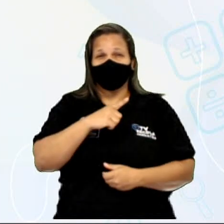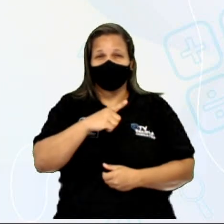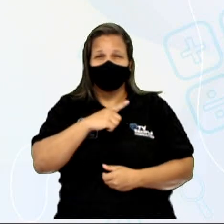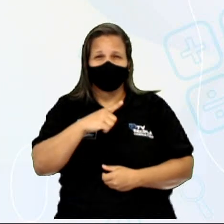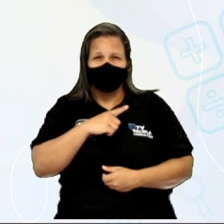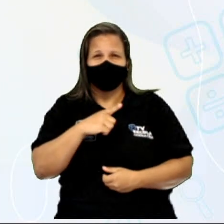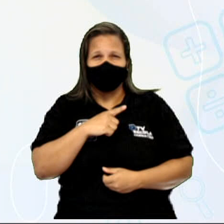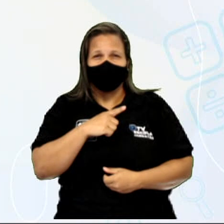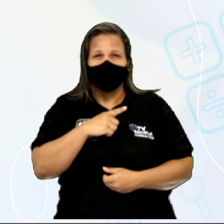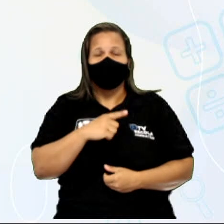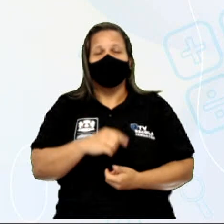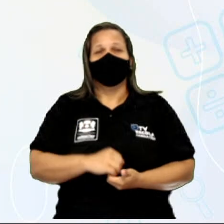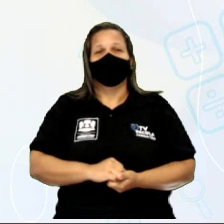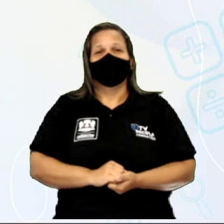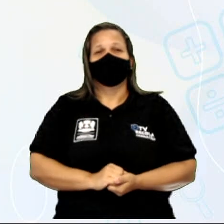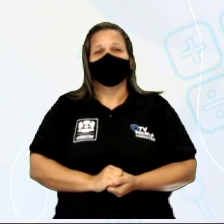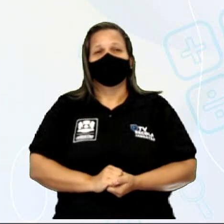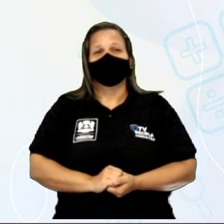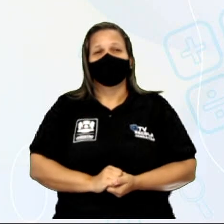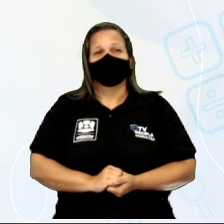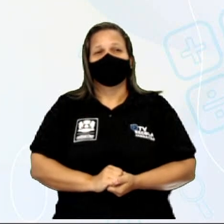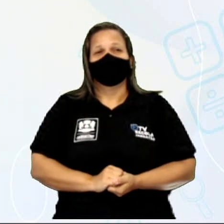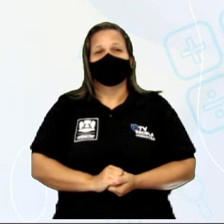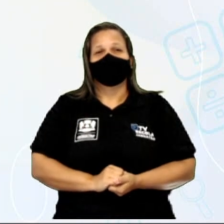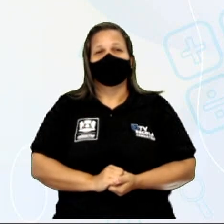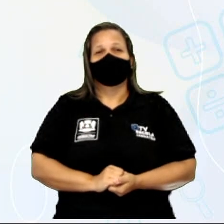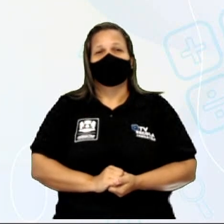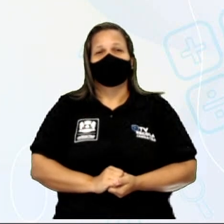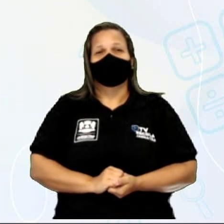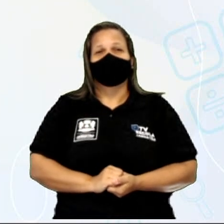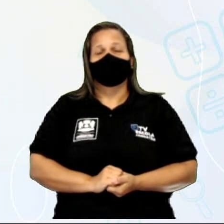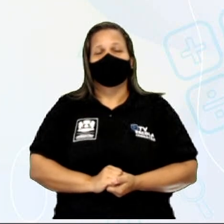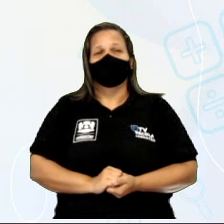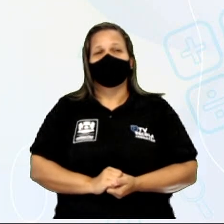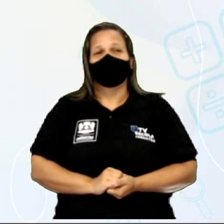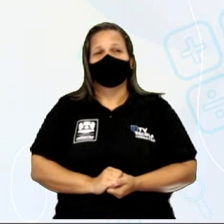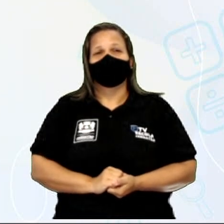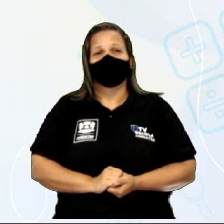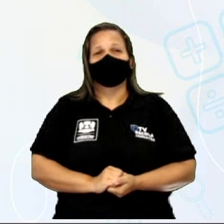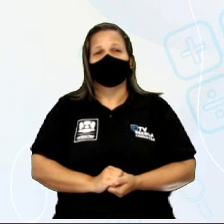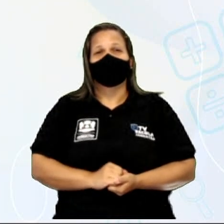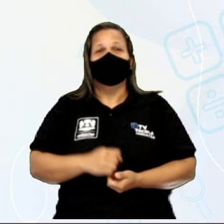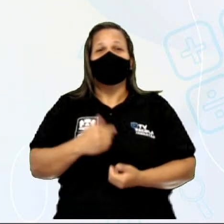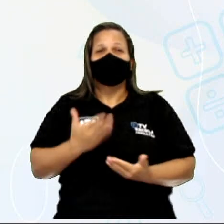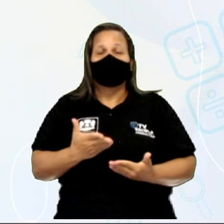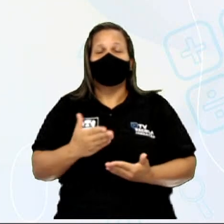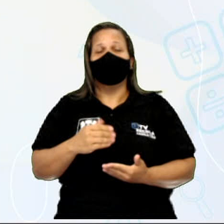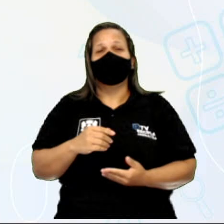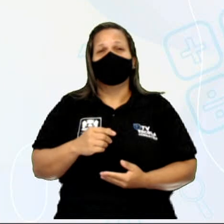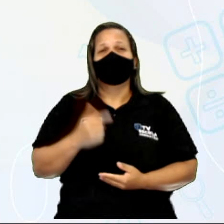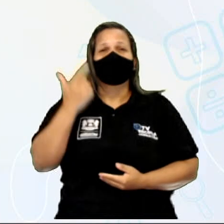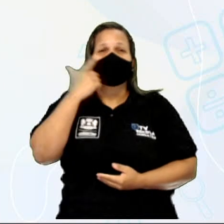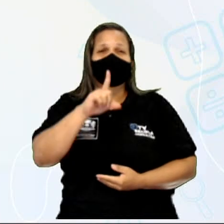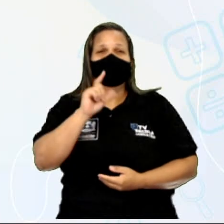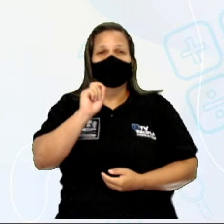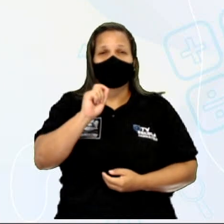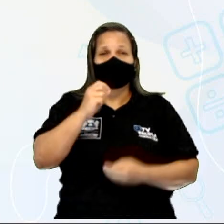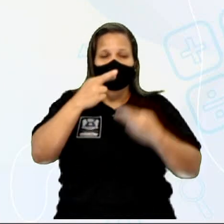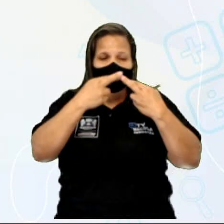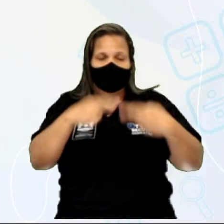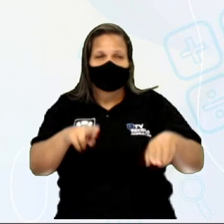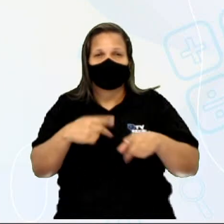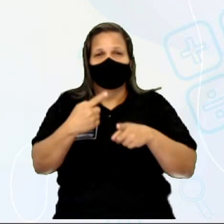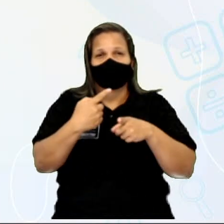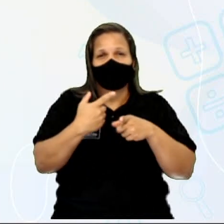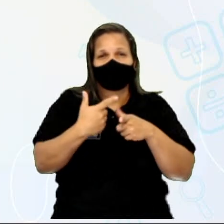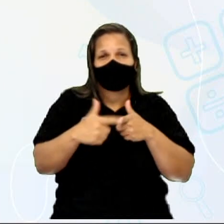a pilha de Volta tinha, a pilha de Volta, do Alessandro Volta. E ele consegue resolver alguns problemas dessa pilha,